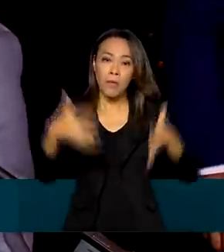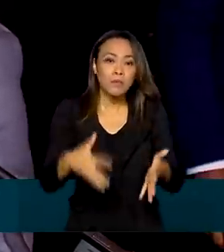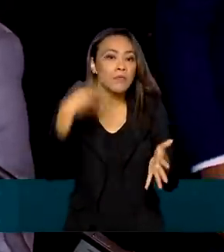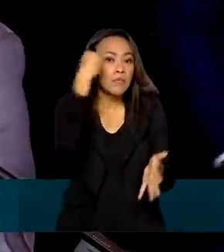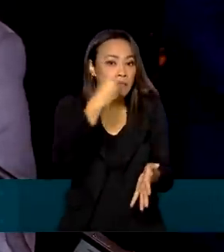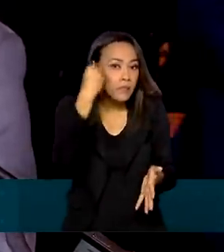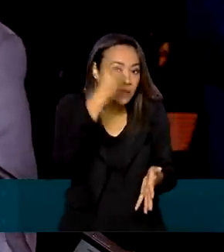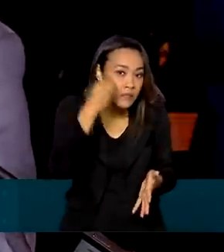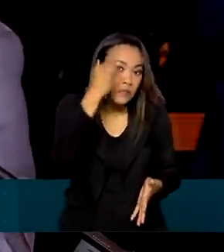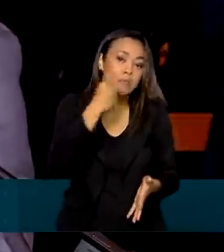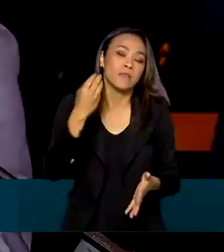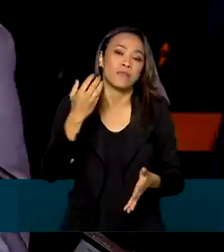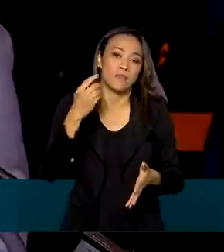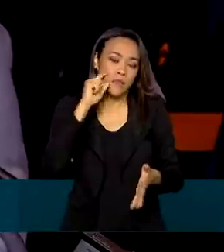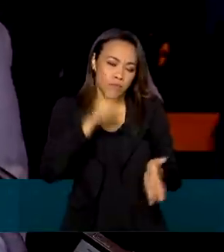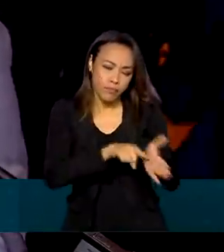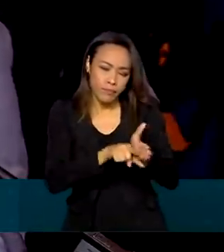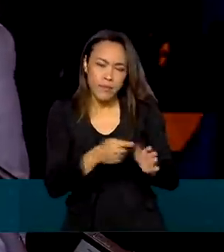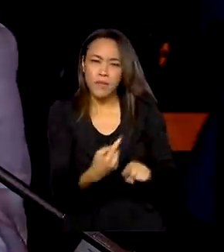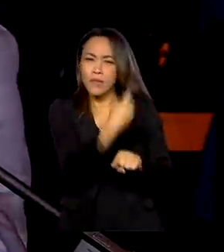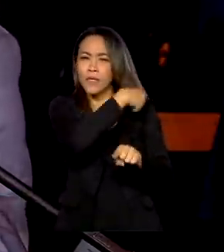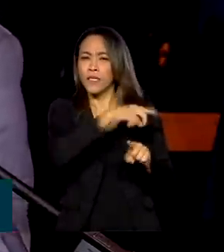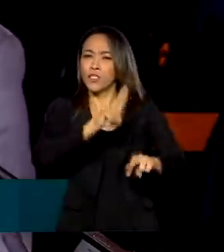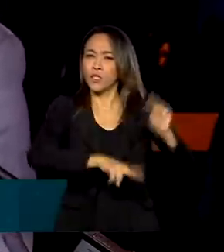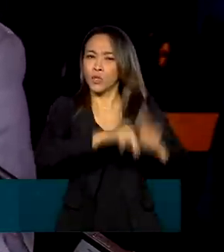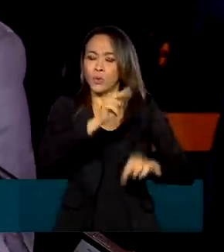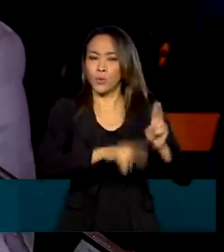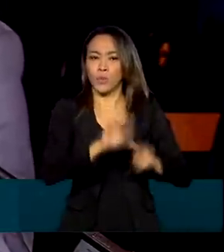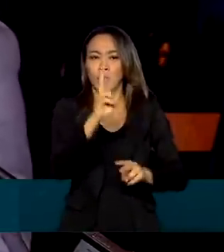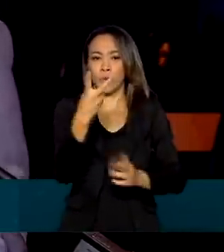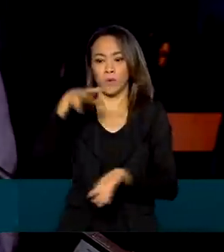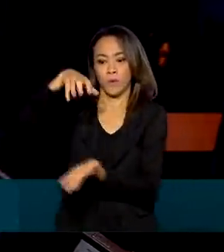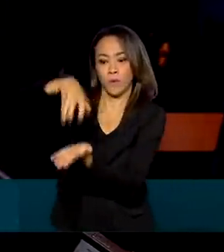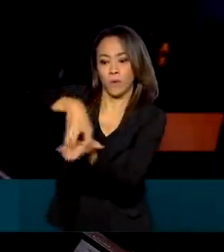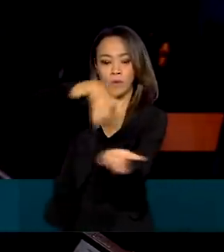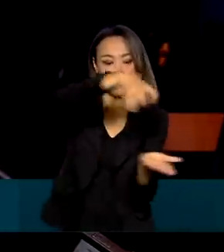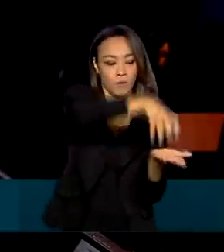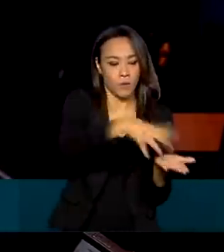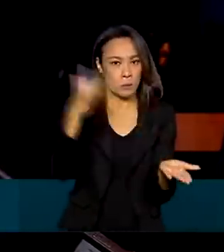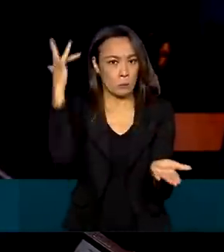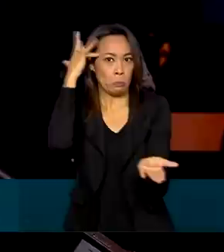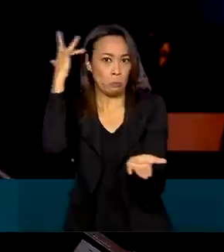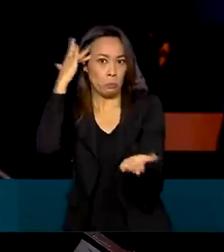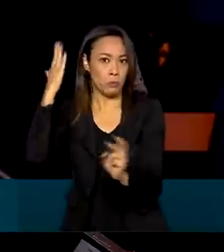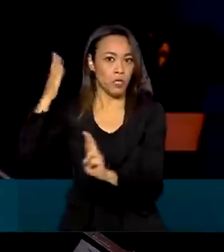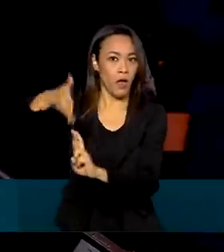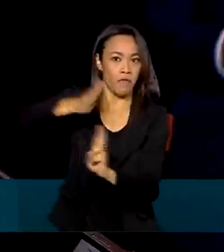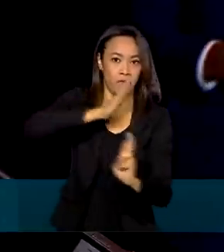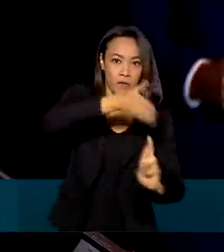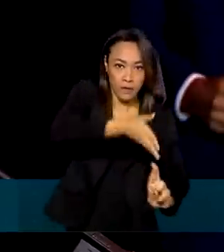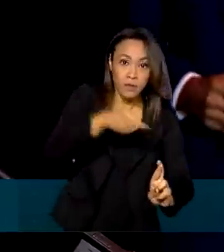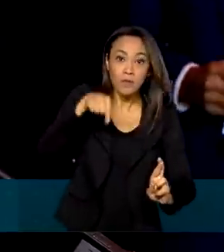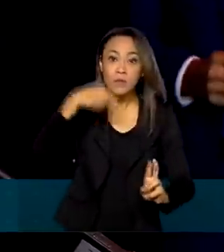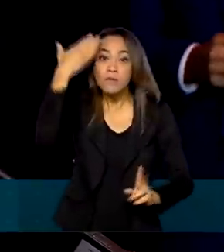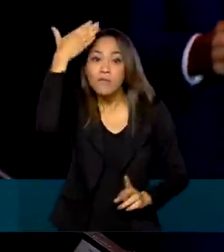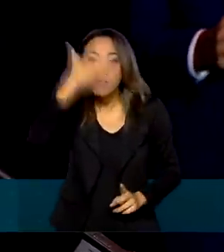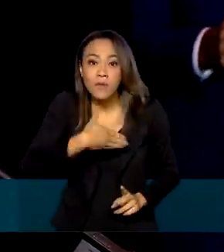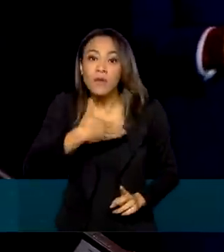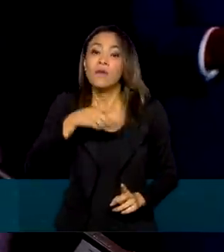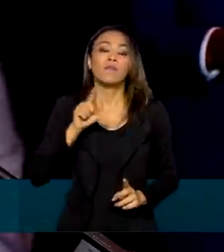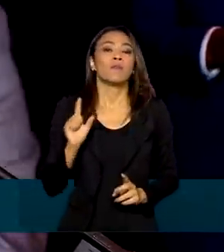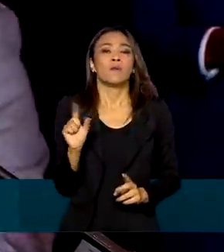clínicos, desde junho, em dois centros de excelência. Isso é a demonstração